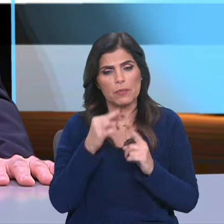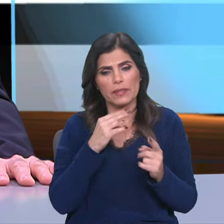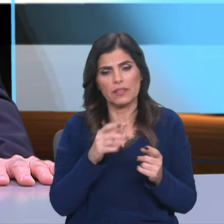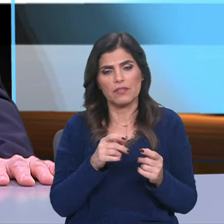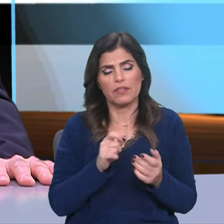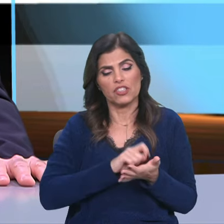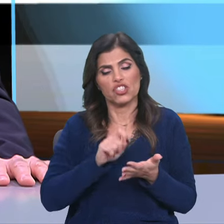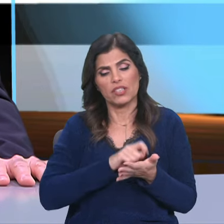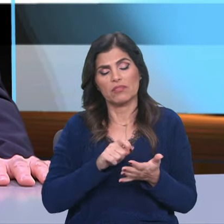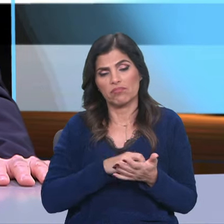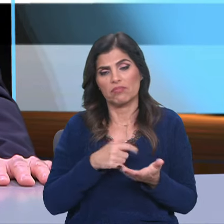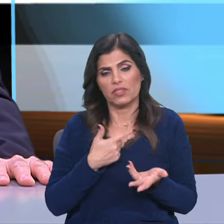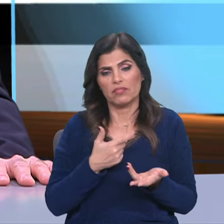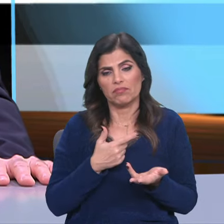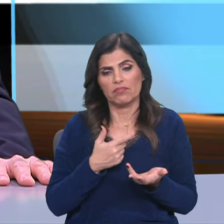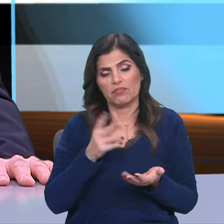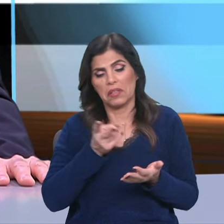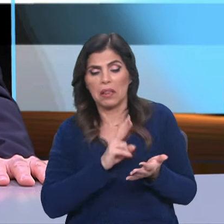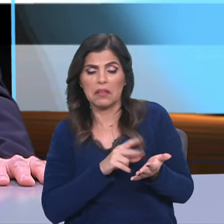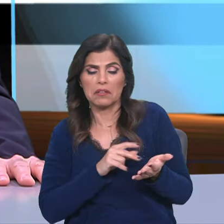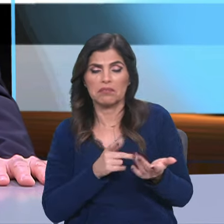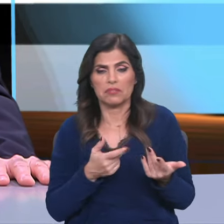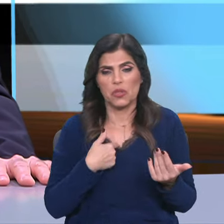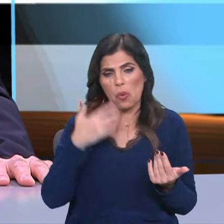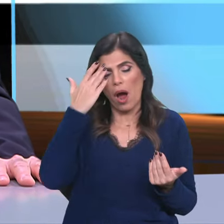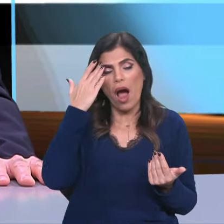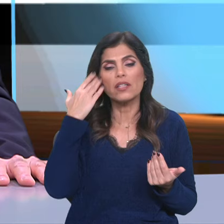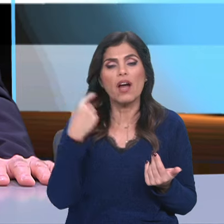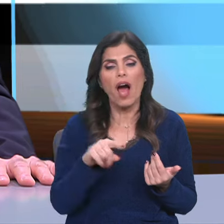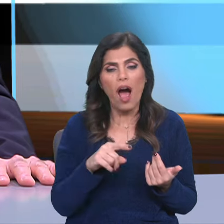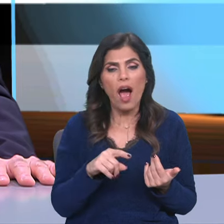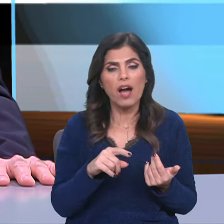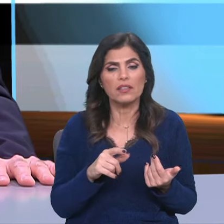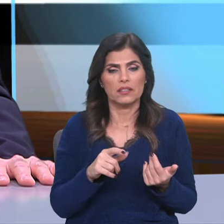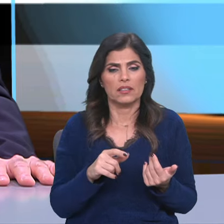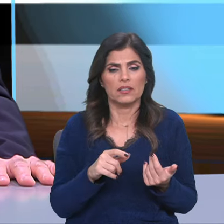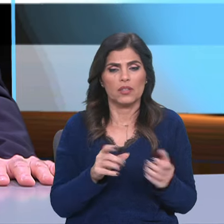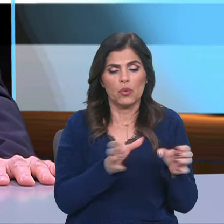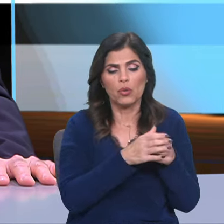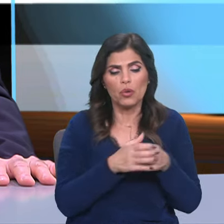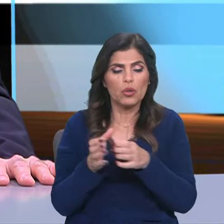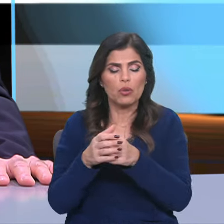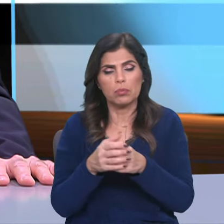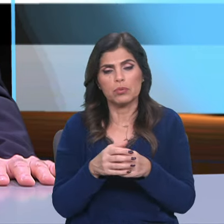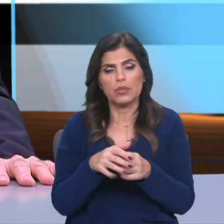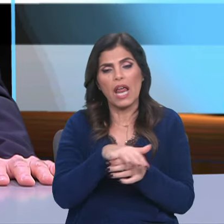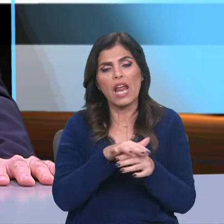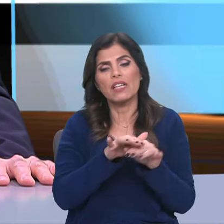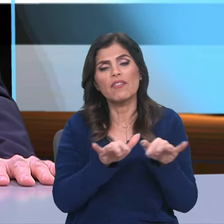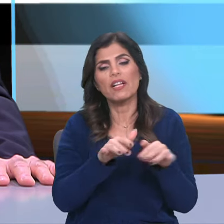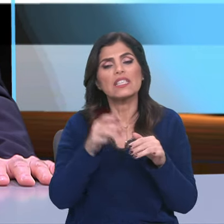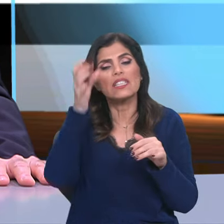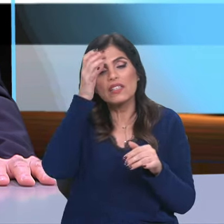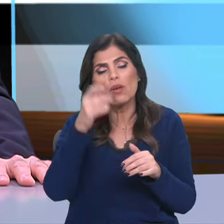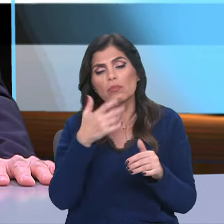literário, penso que há correntes, mesmo até a nível intelectual, estou-me a lembrar, portanto, nos Estados Unidos,